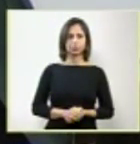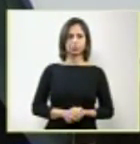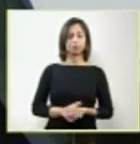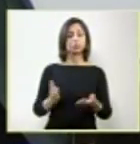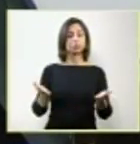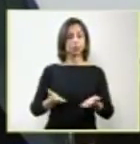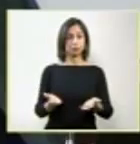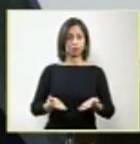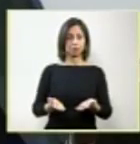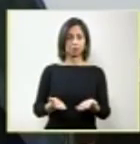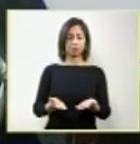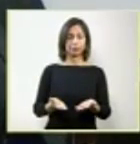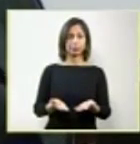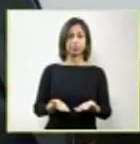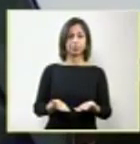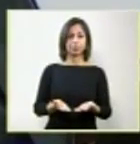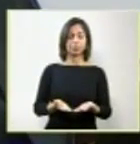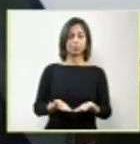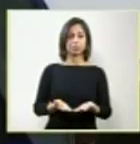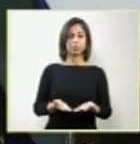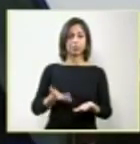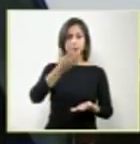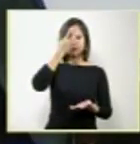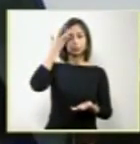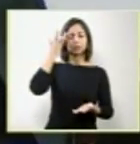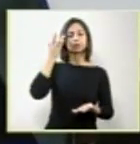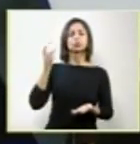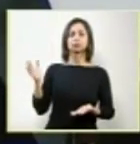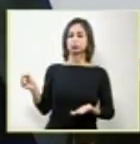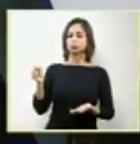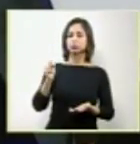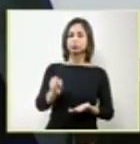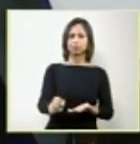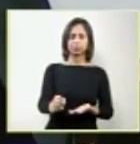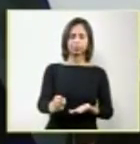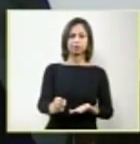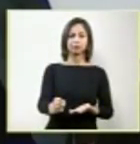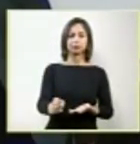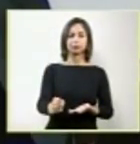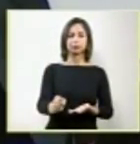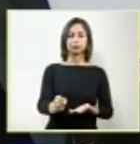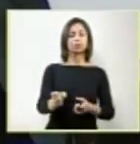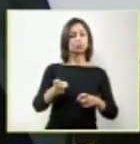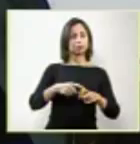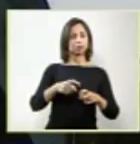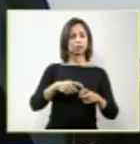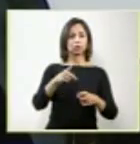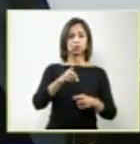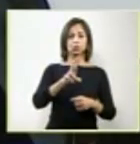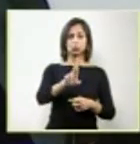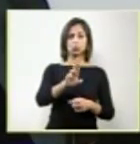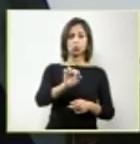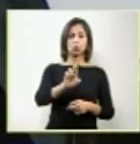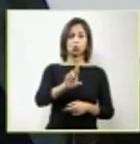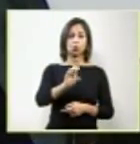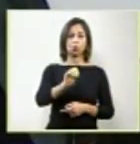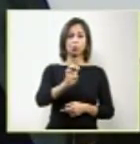Ouviremos agora o doutor Roberto Luiz Dávila,